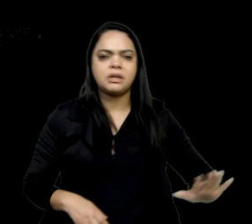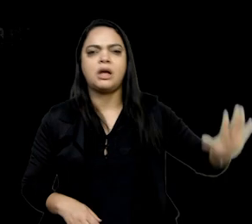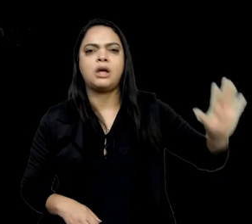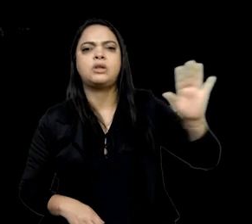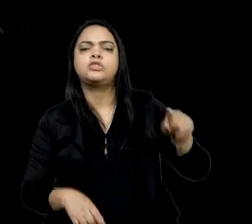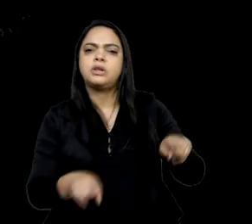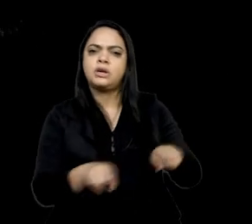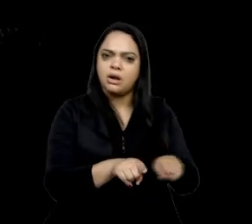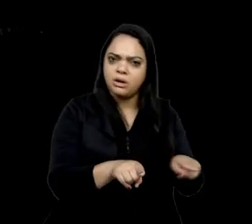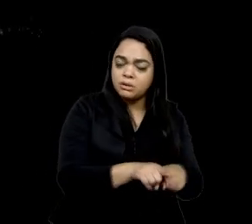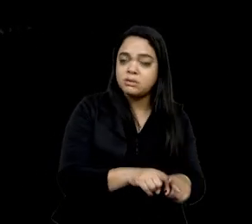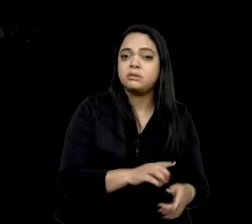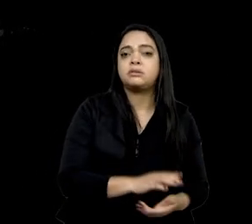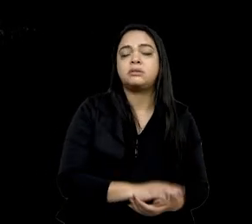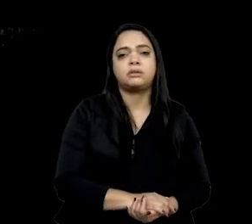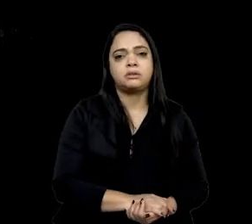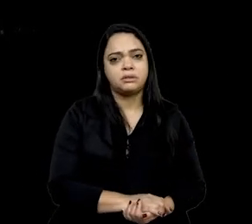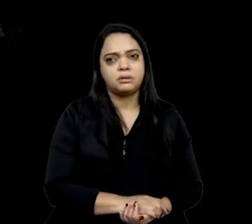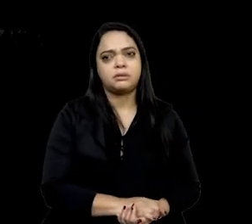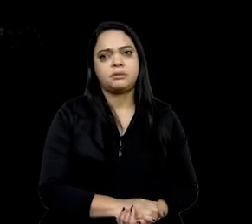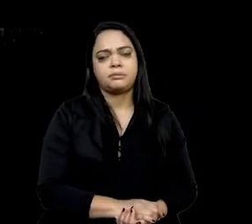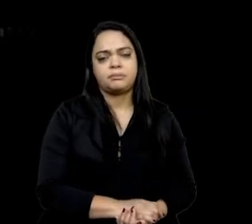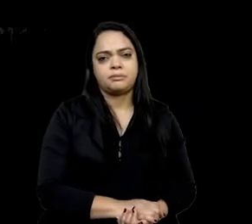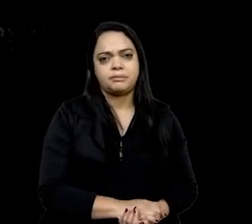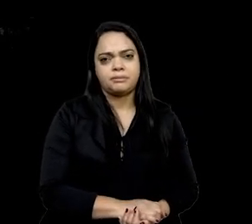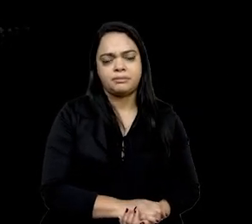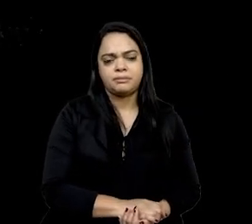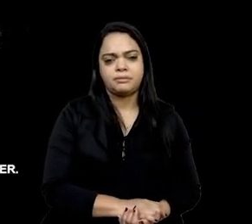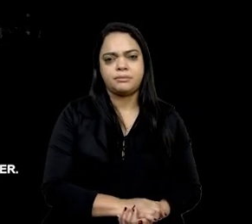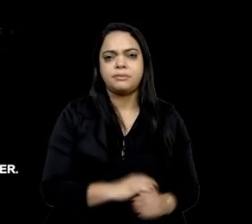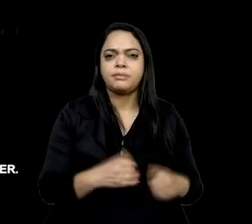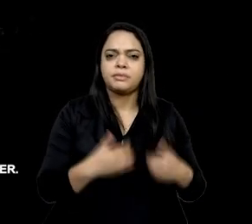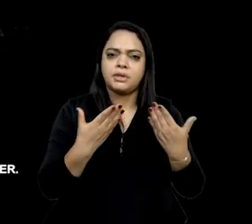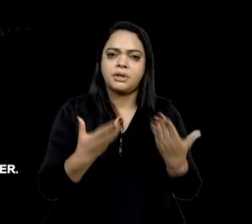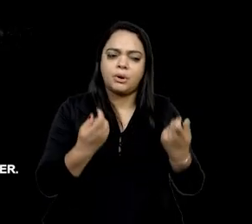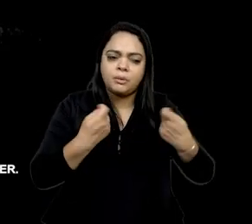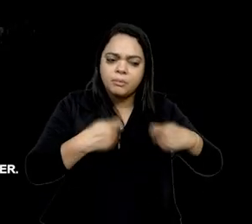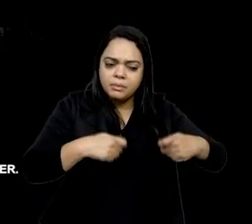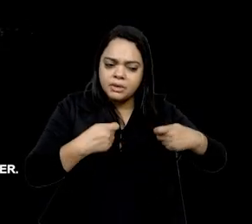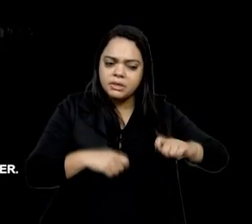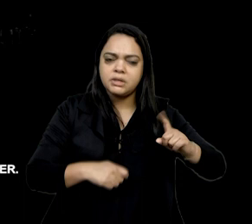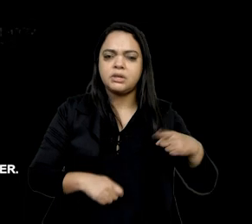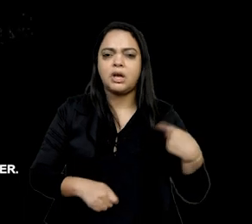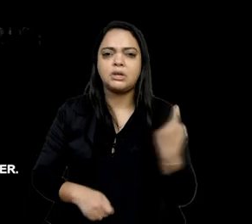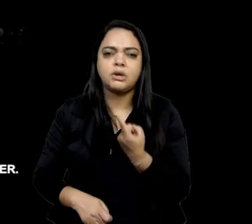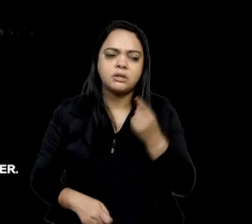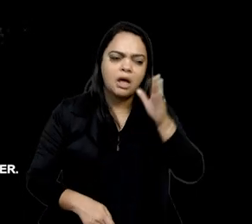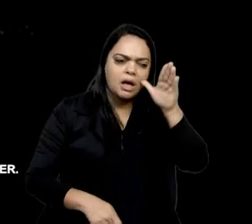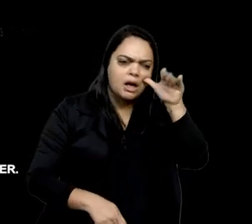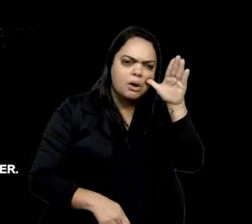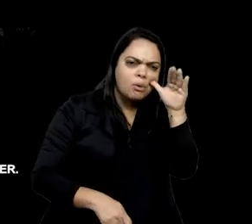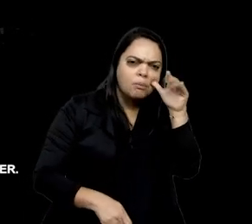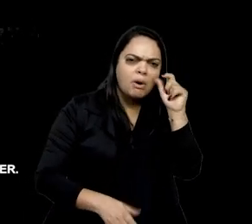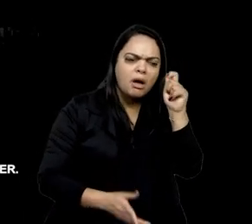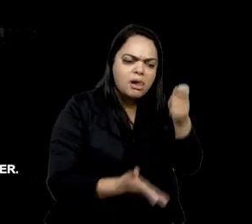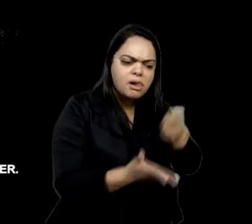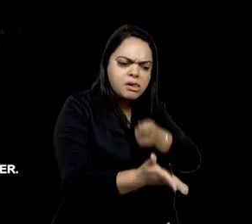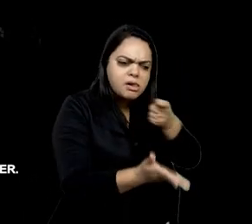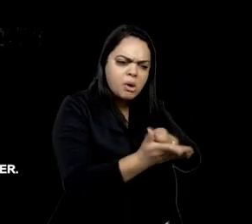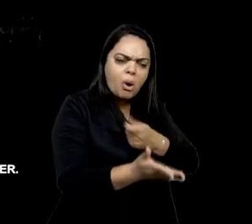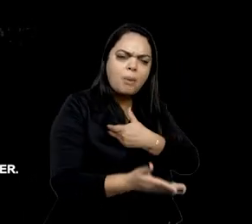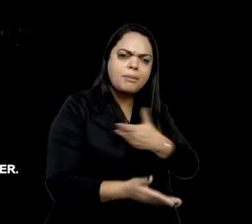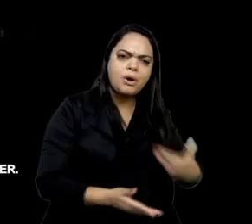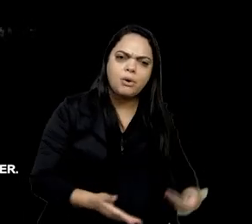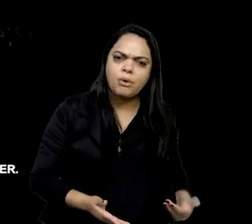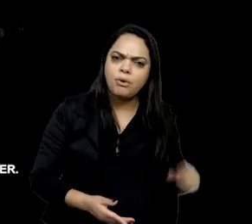conquistar direitos e ir para a universidade. Então, é preciso que a gente acompanhe, pressione o Estado para que se